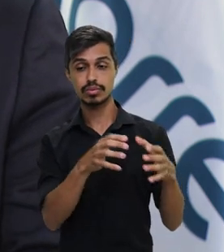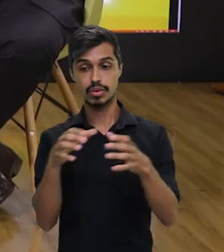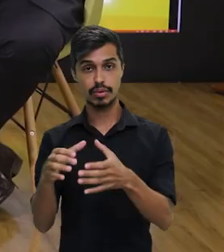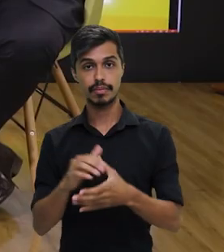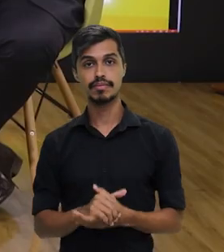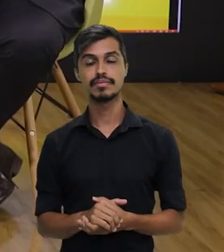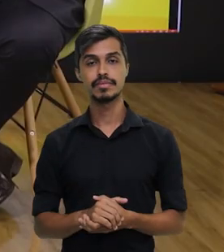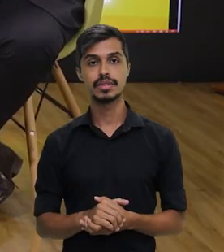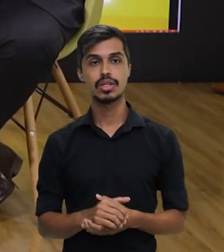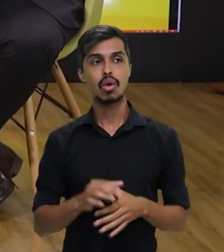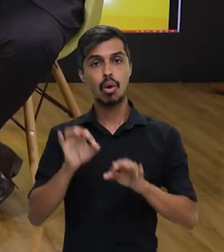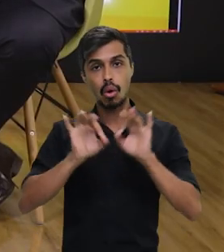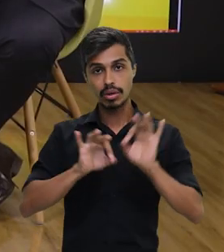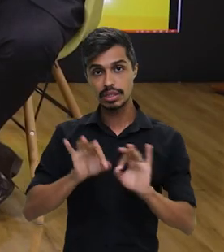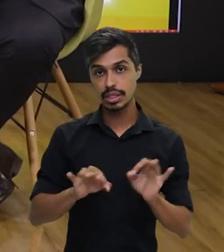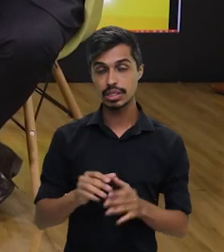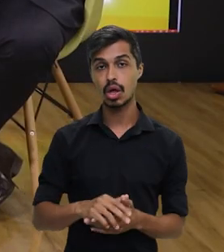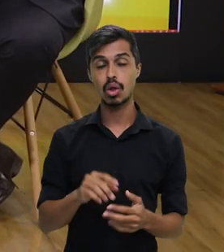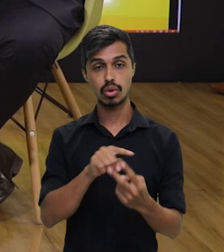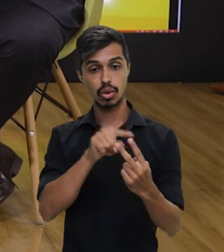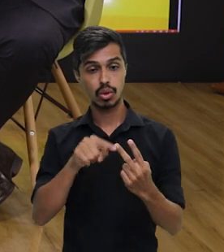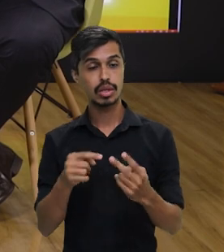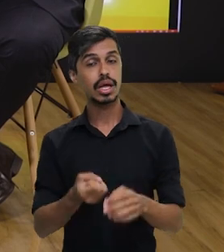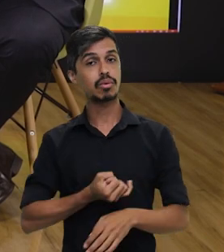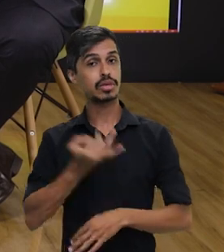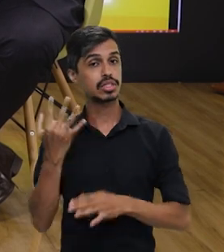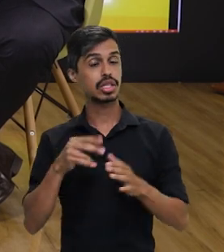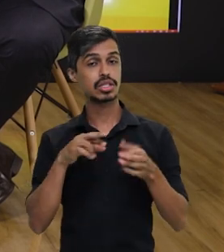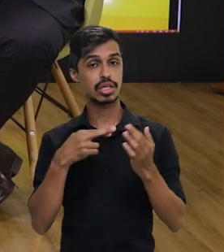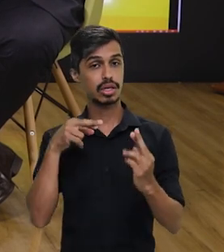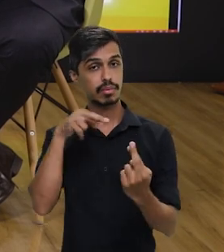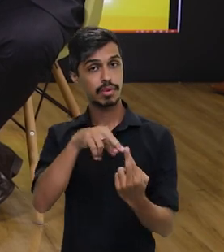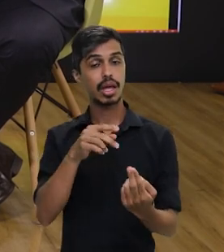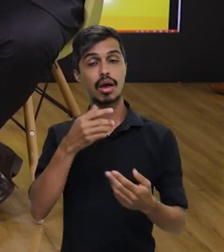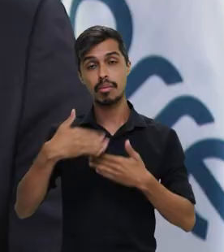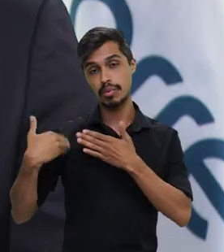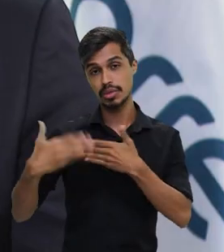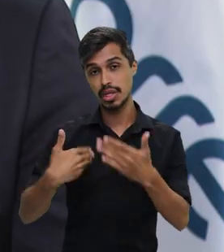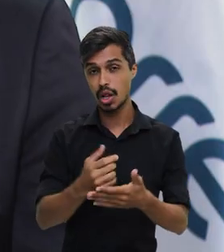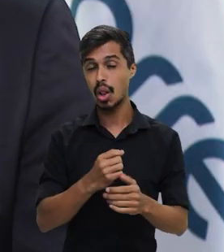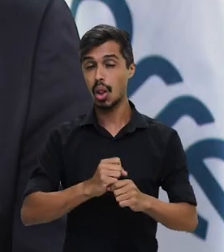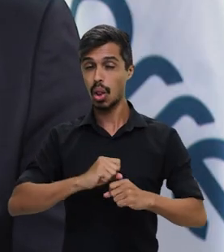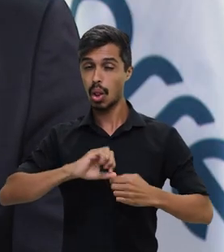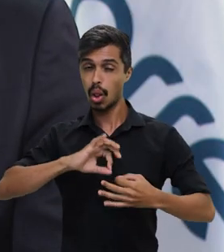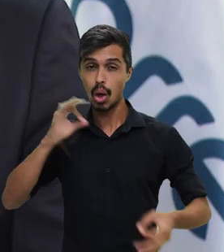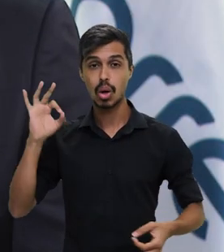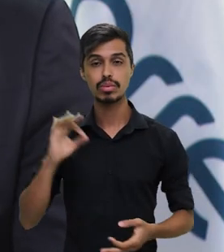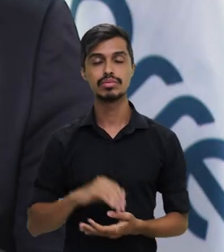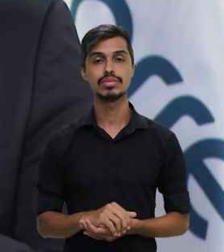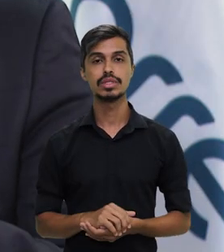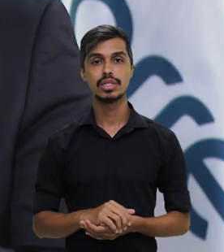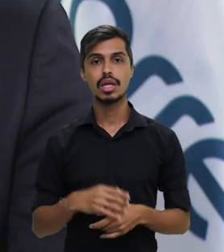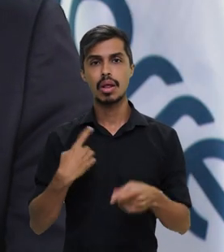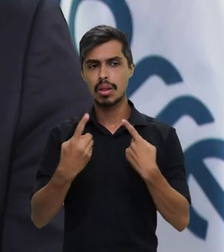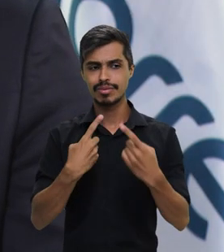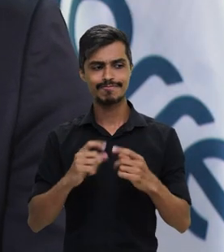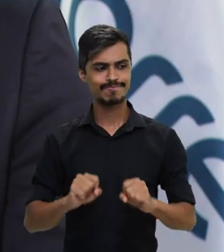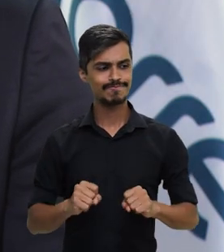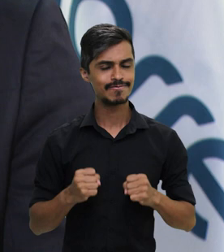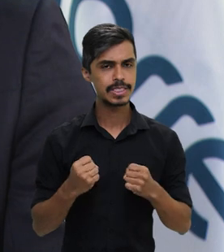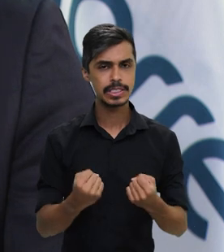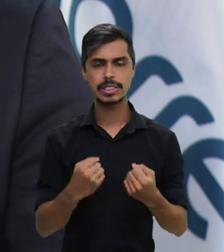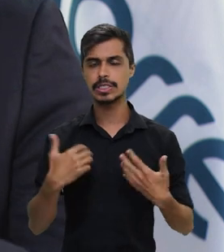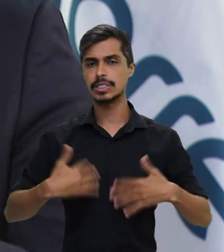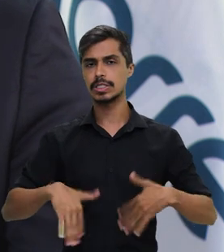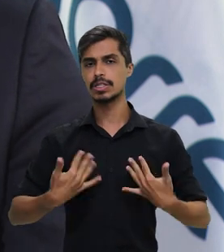dividido, entre o corpo funcional quanto as representações. Então, é um processo longo, debate, assim, de fato, intenso, que